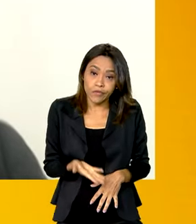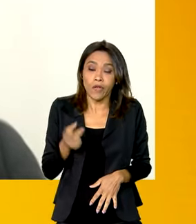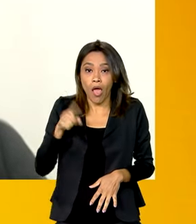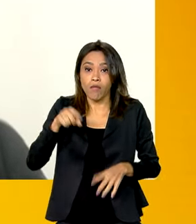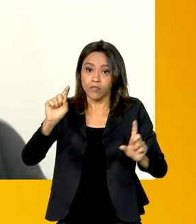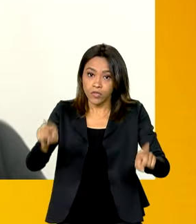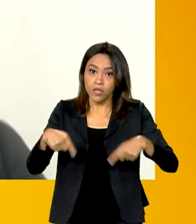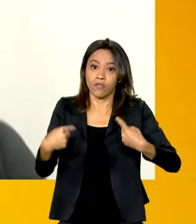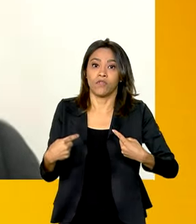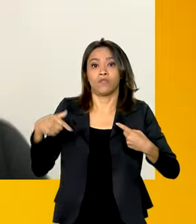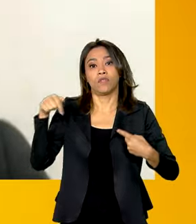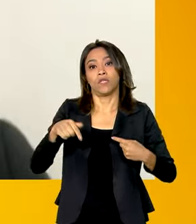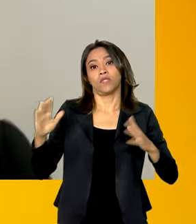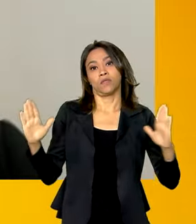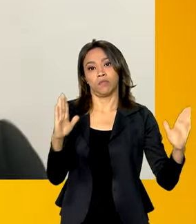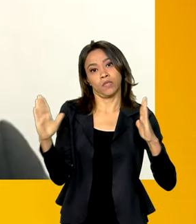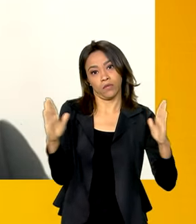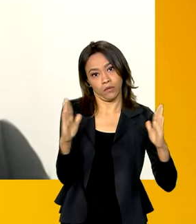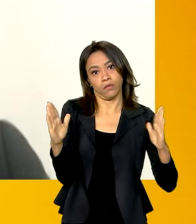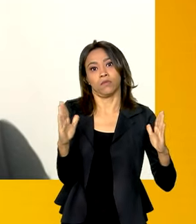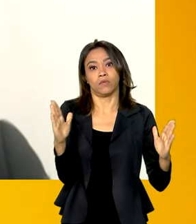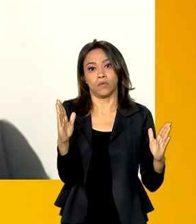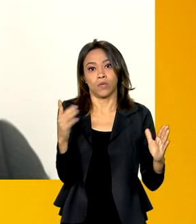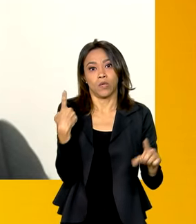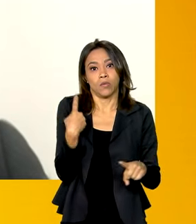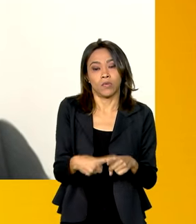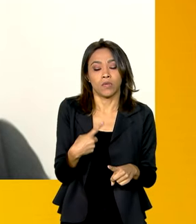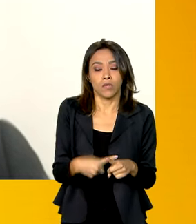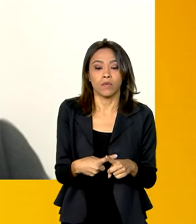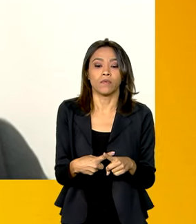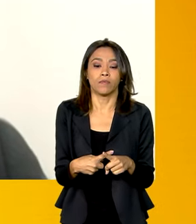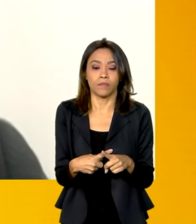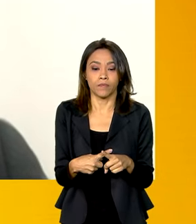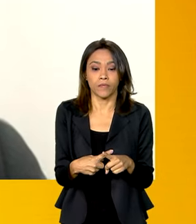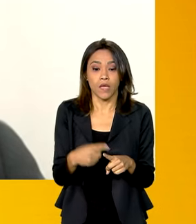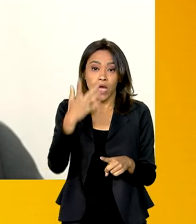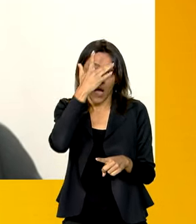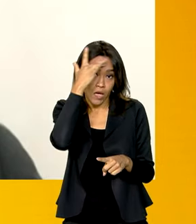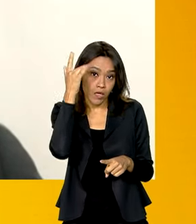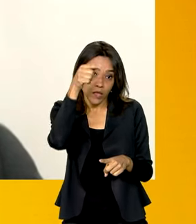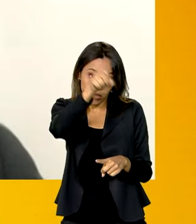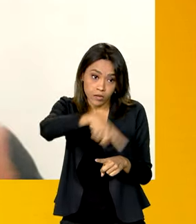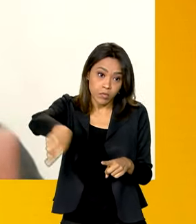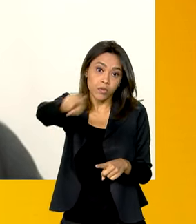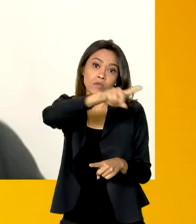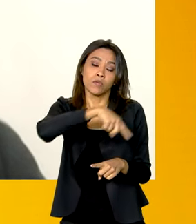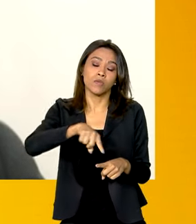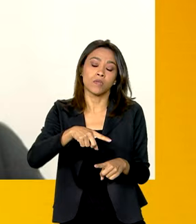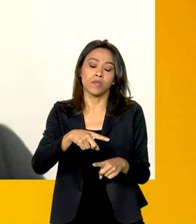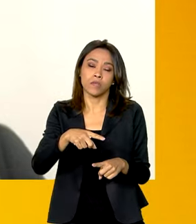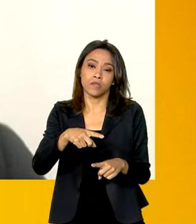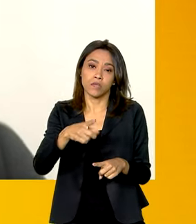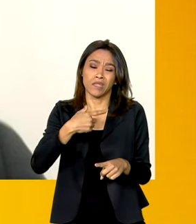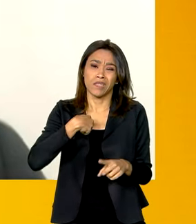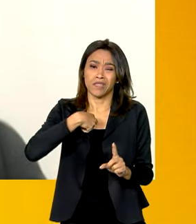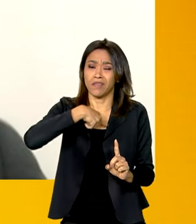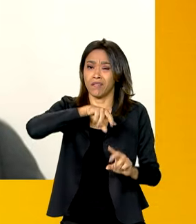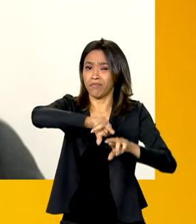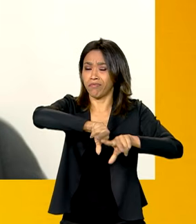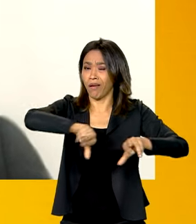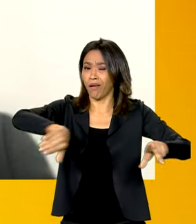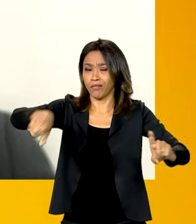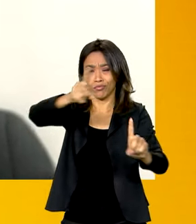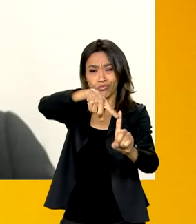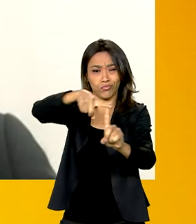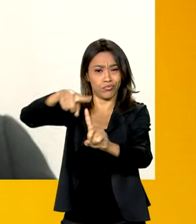desafio desses novos tempos, um desafio de que as pessoas têm acesso a vários tipos de informação por diferentes